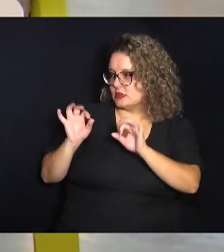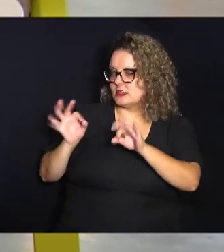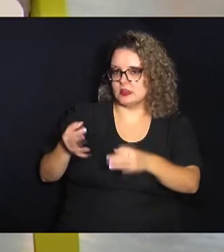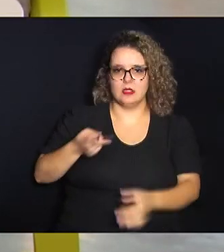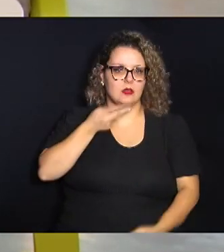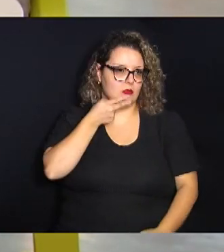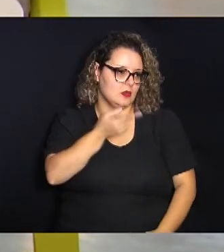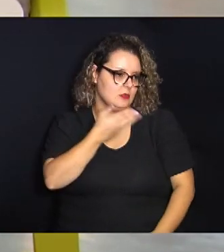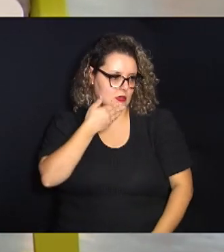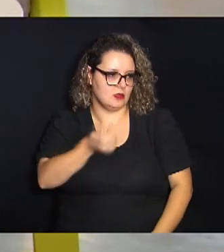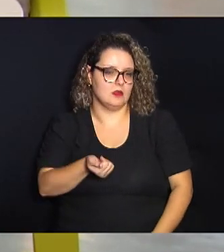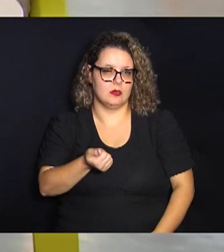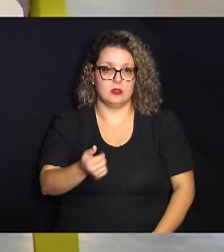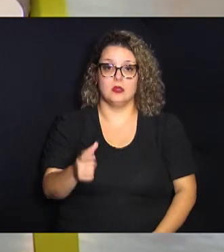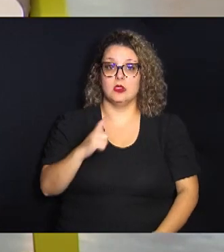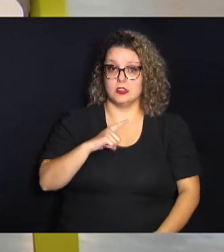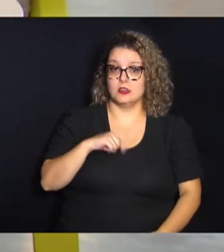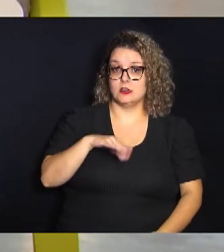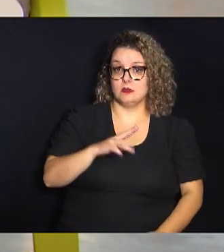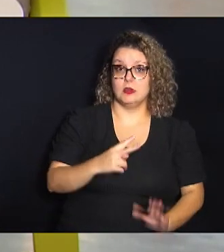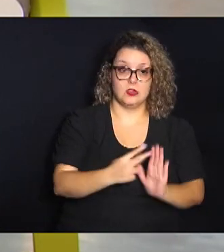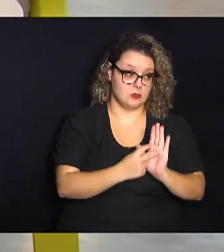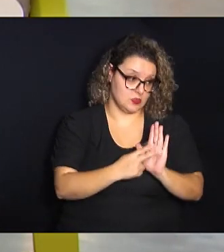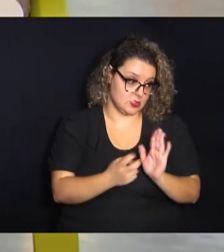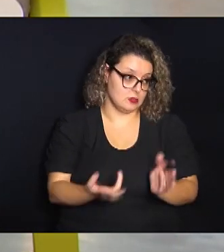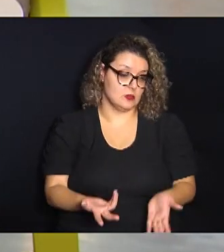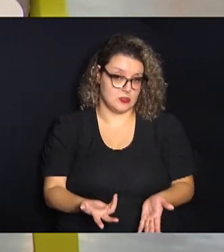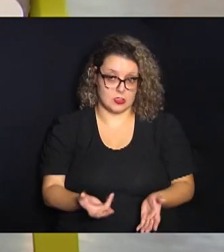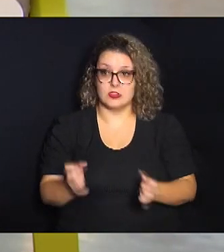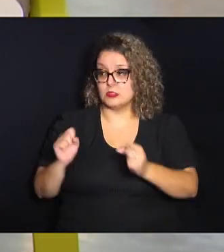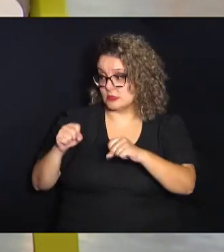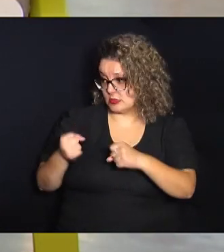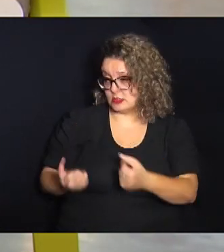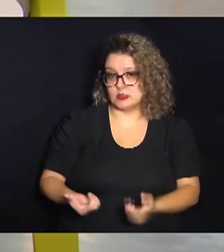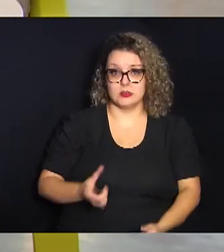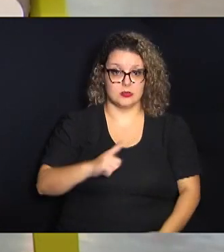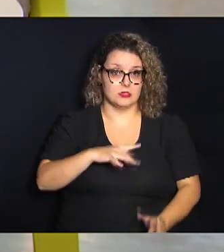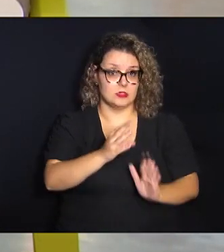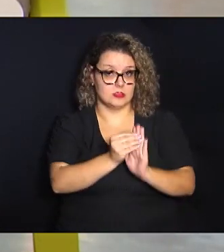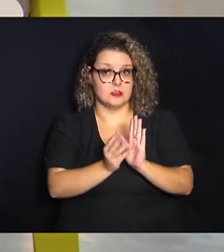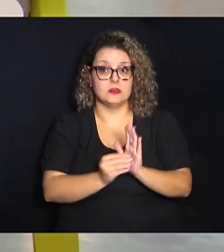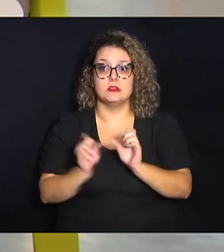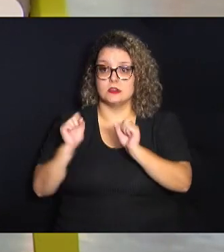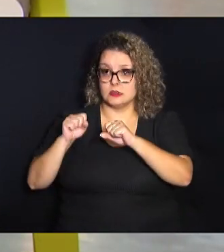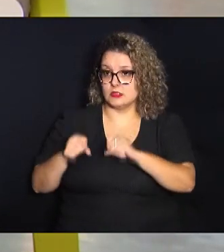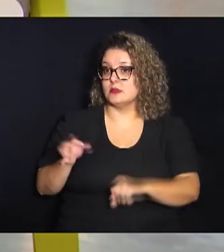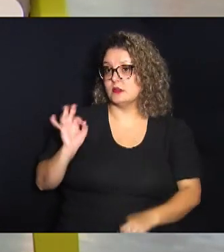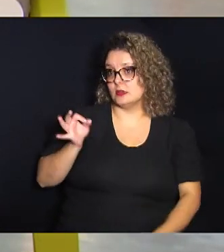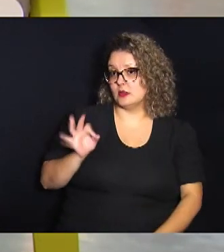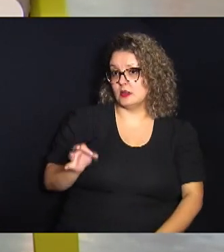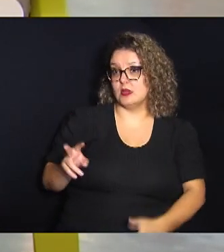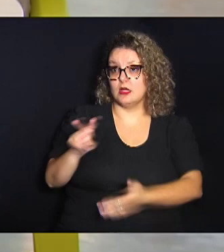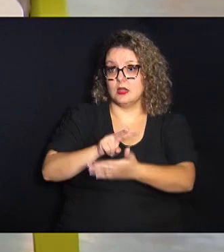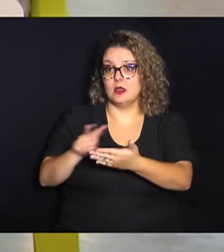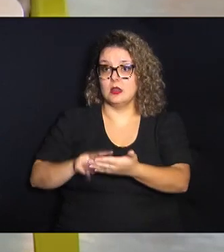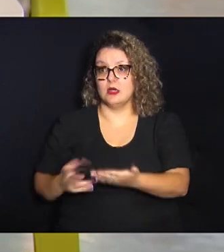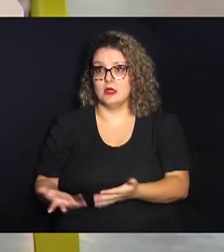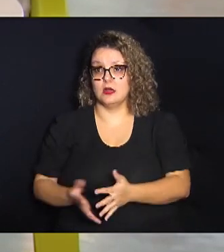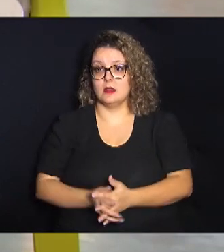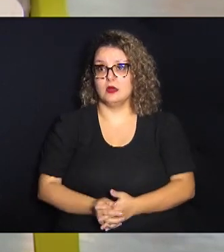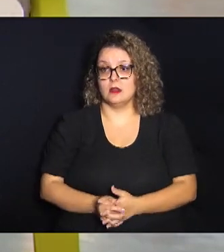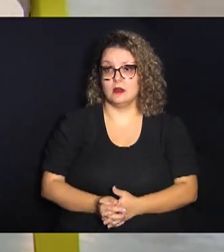melhor você ter mais vocabulário você ter mais conteúdo com certeza a leitura ela é uma